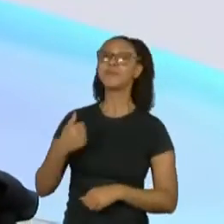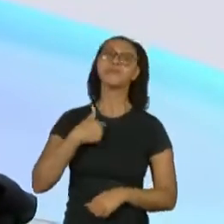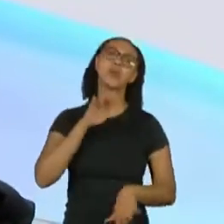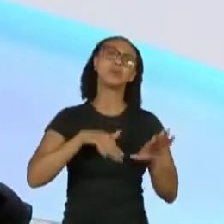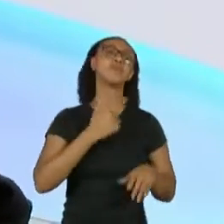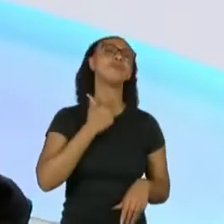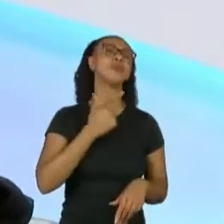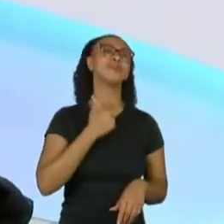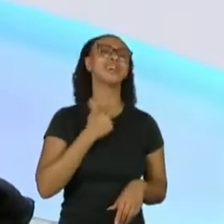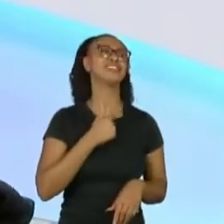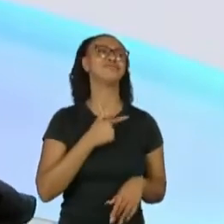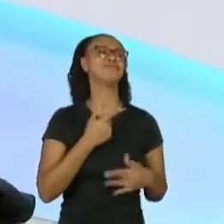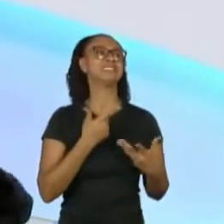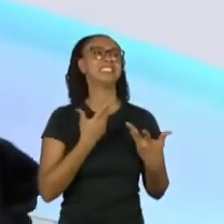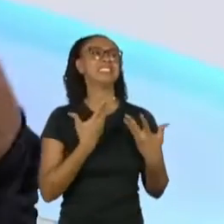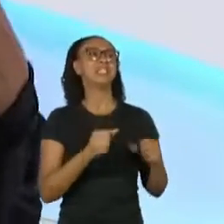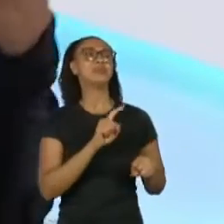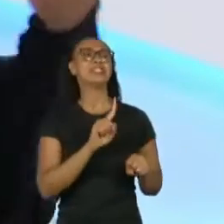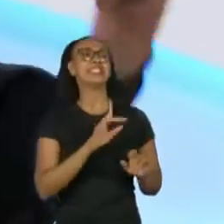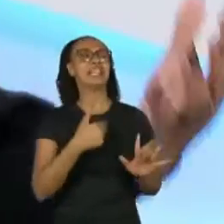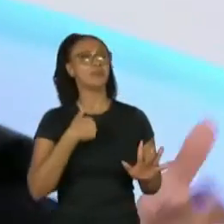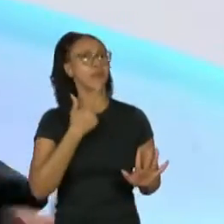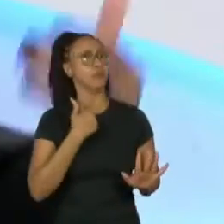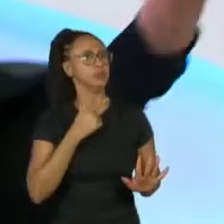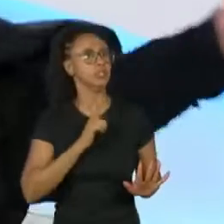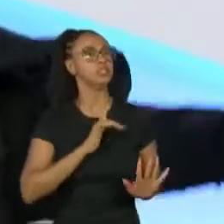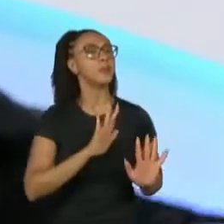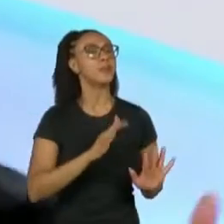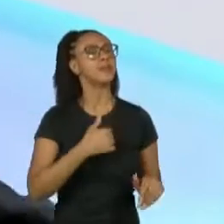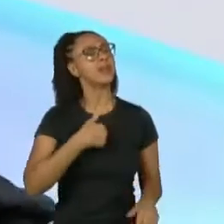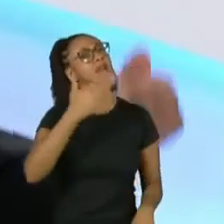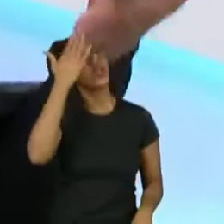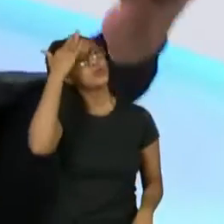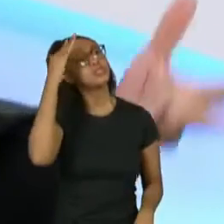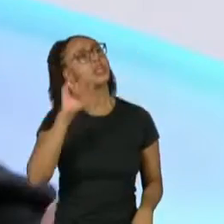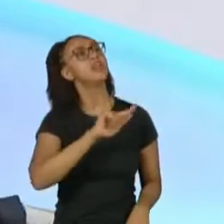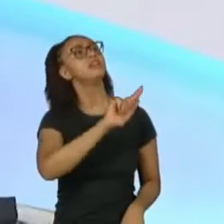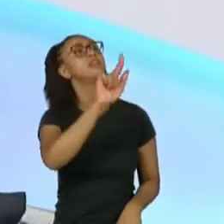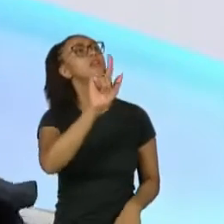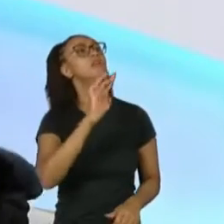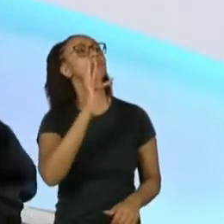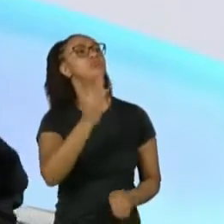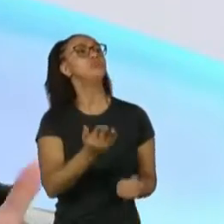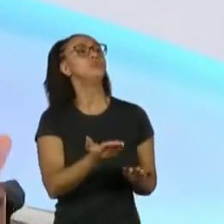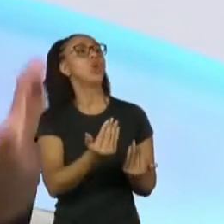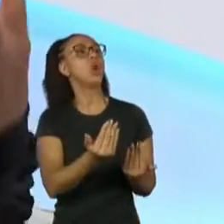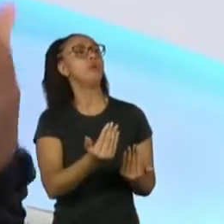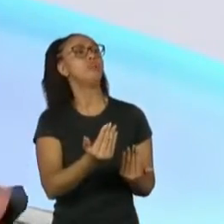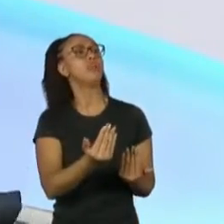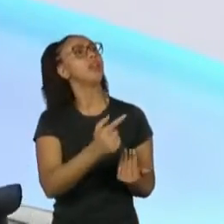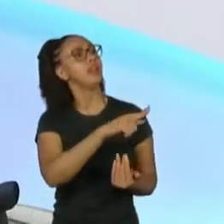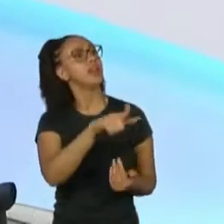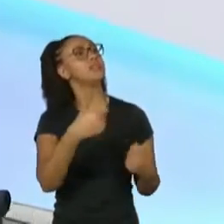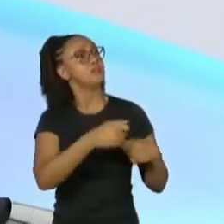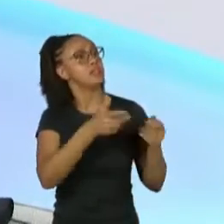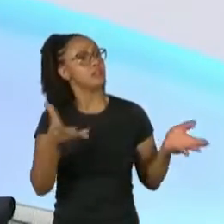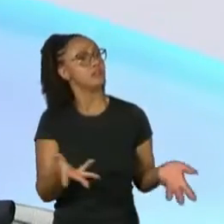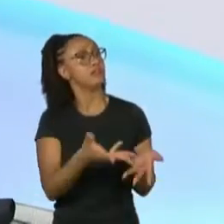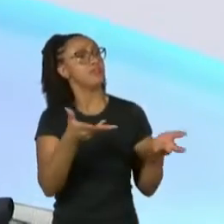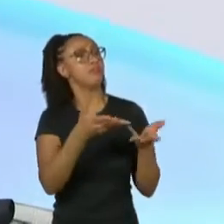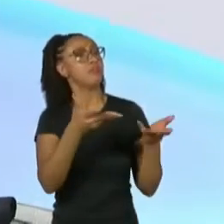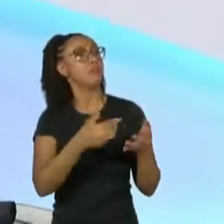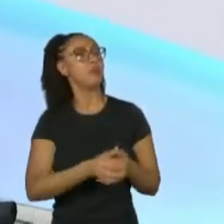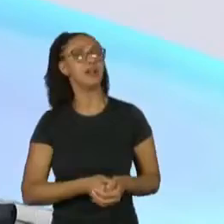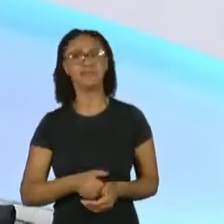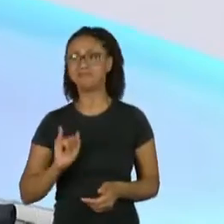mas eu sei que, sabe, tem uma galera jovem vindo aí e eles precisam de um estímulo. Senão